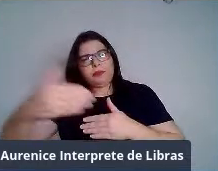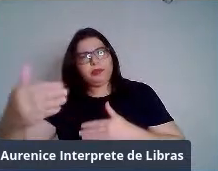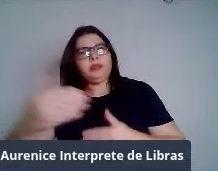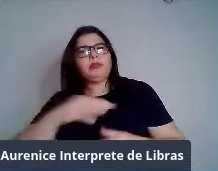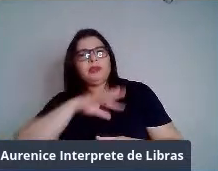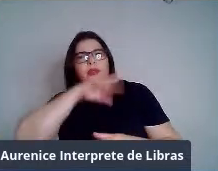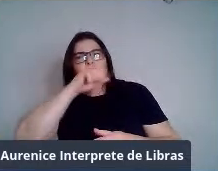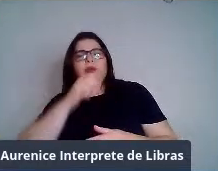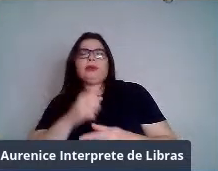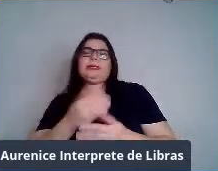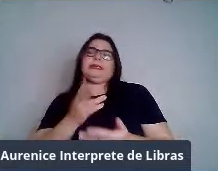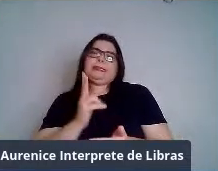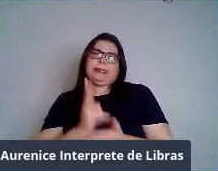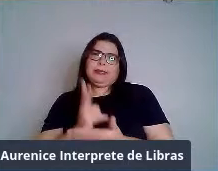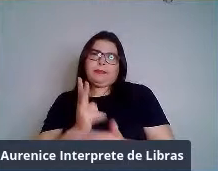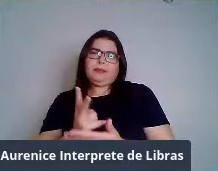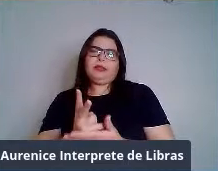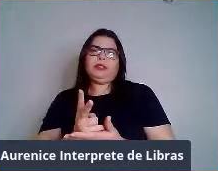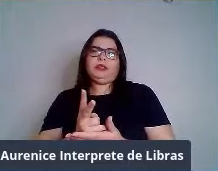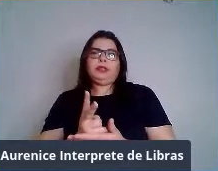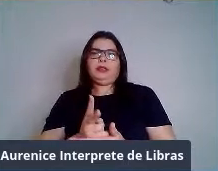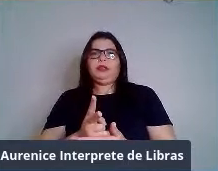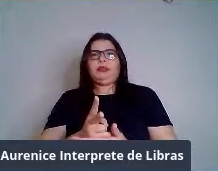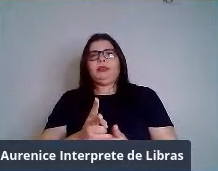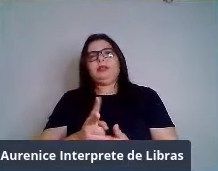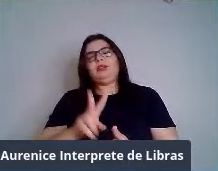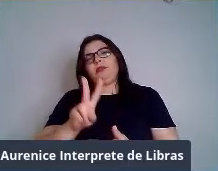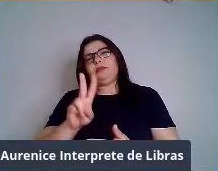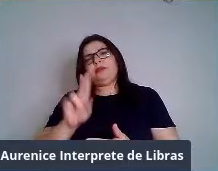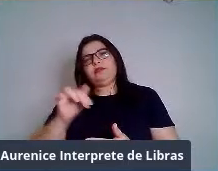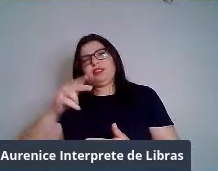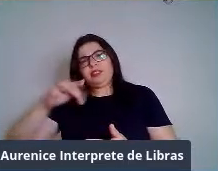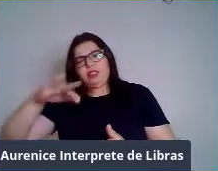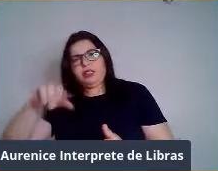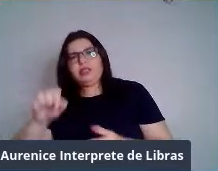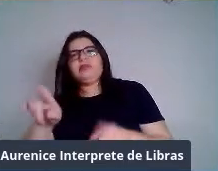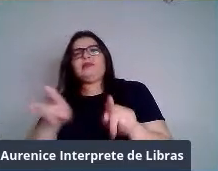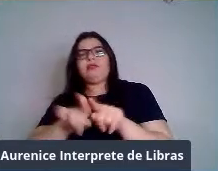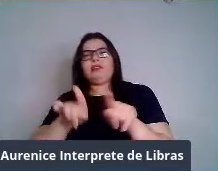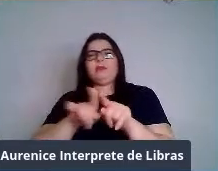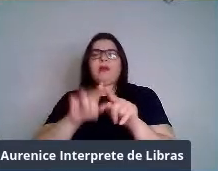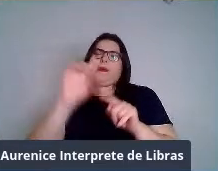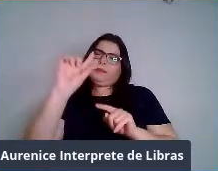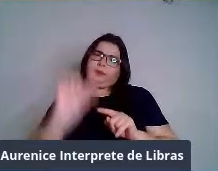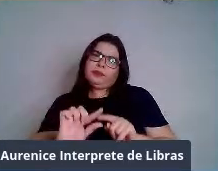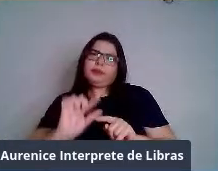desvantagens. A gente pode pensar em um tripé que todo organismo